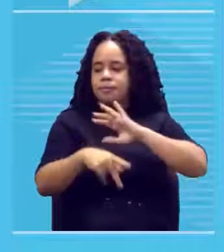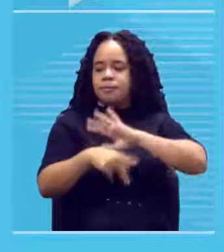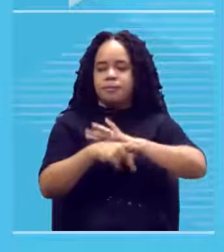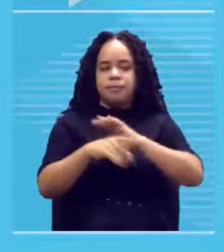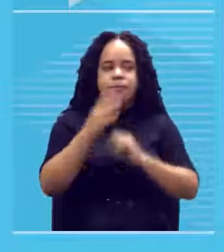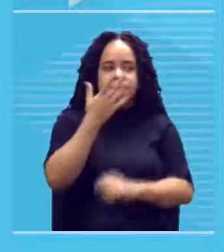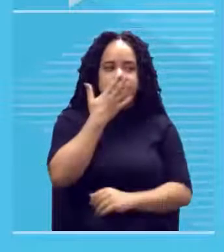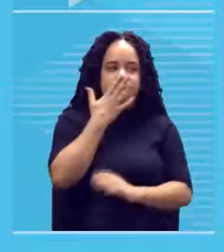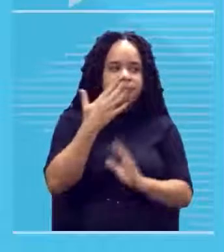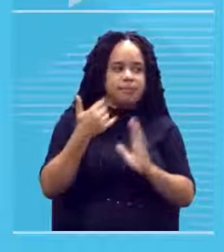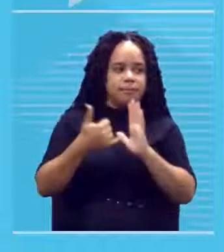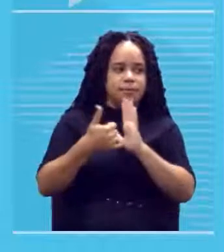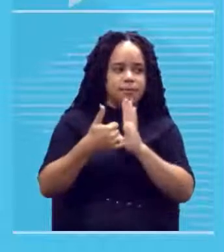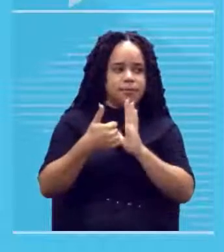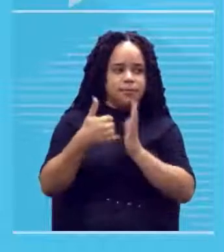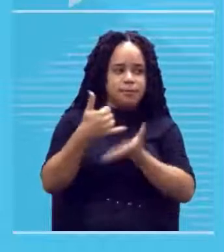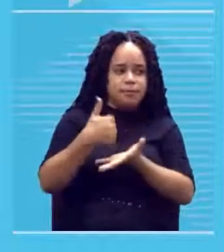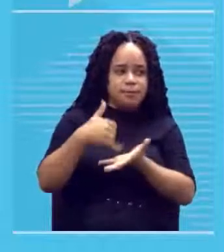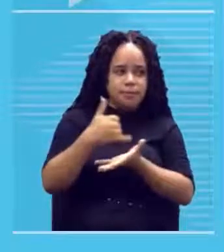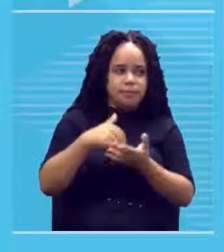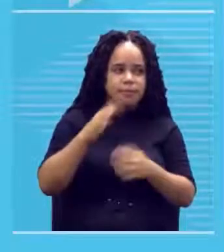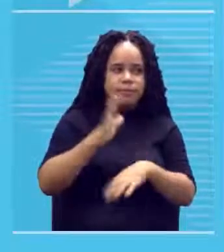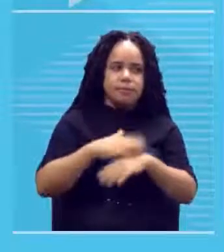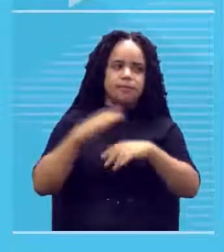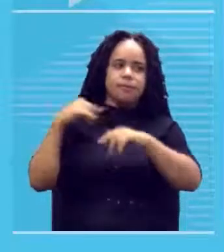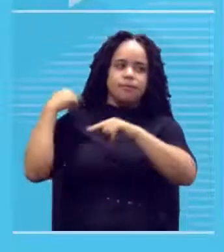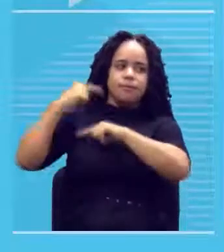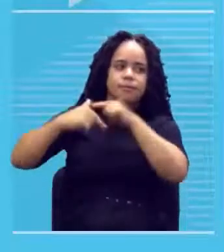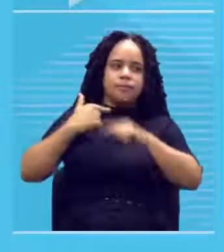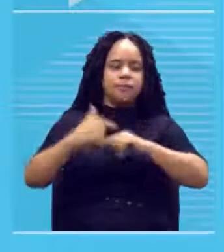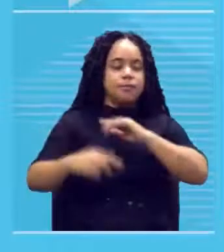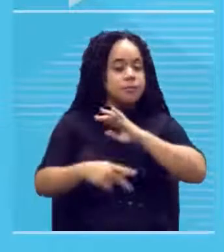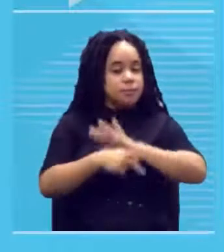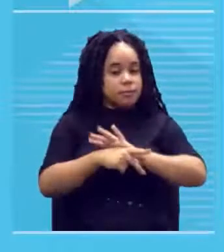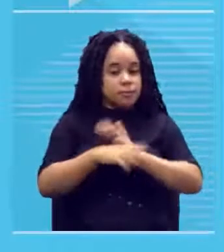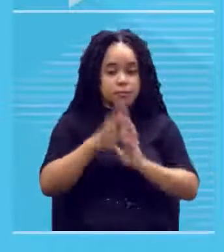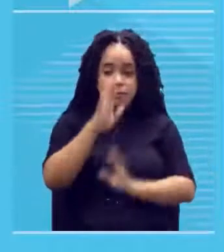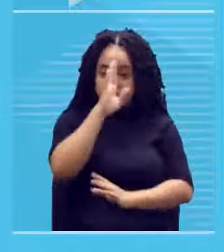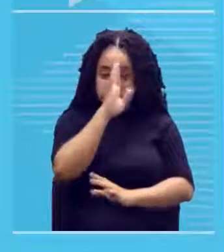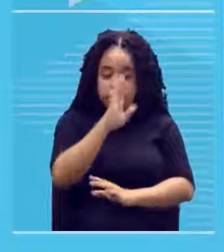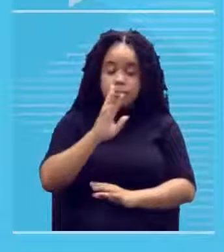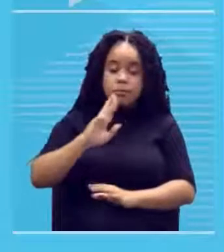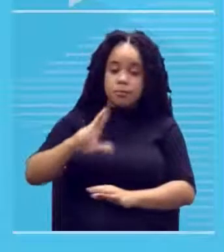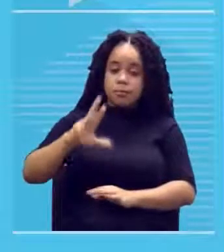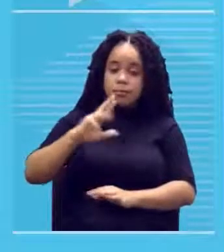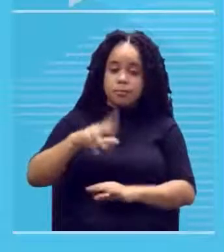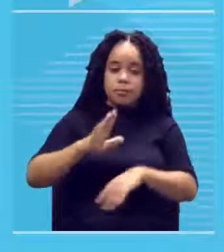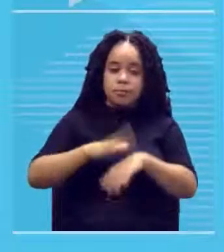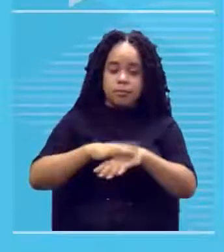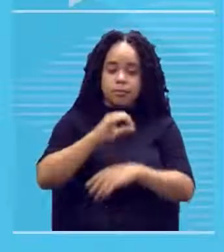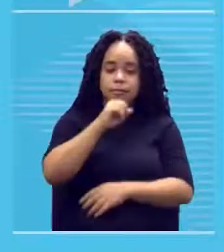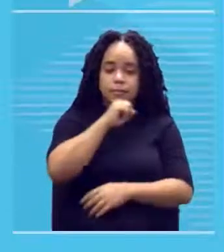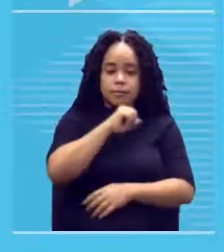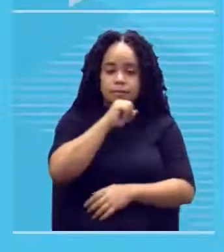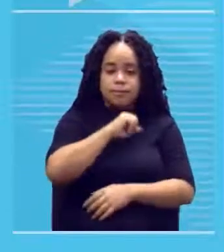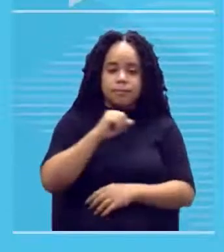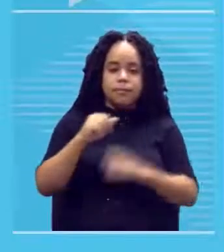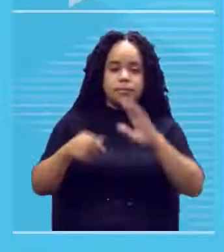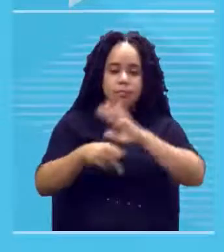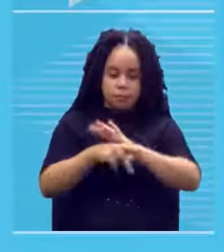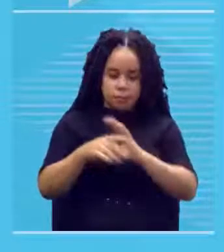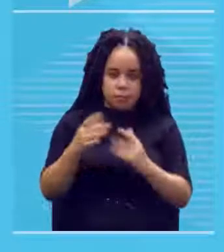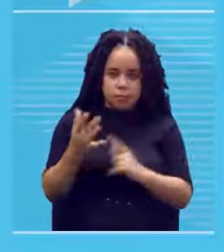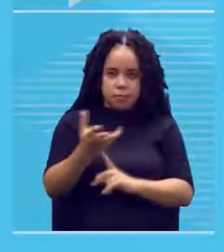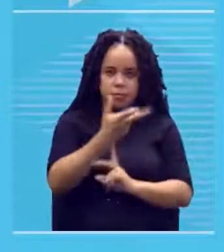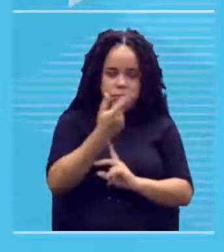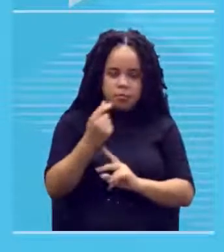a pintura óleo é considerada a técnica mais tradicional de pintura apesar de não ser a mais antiga é uma técnica artística que